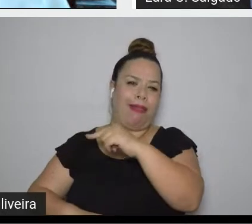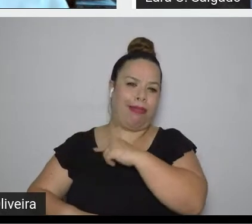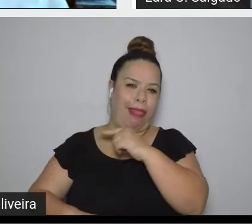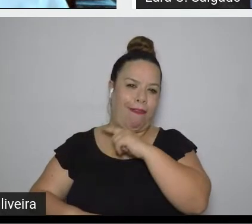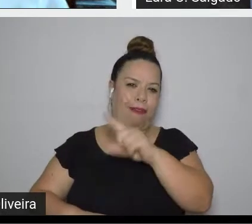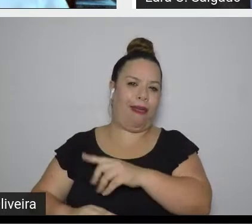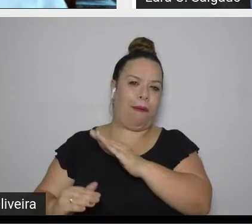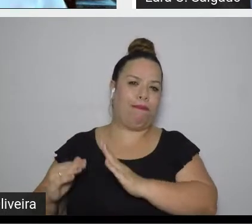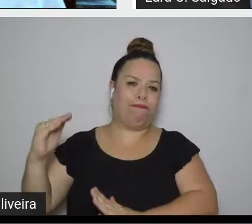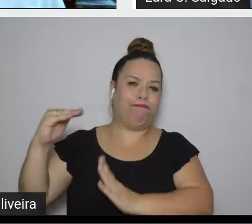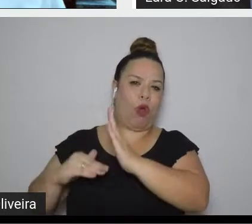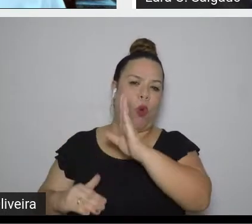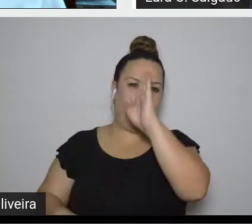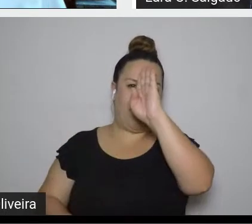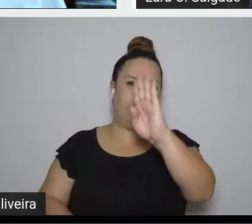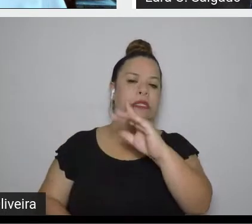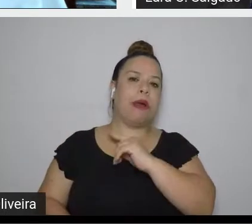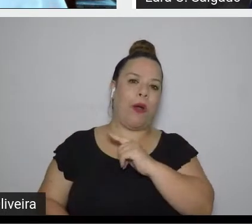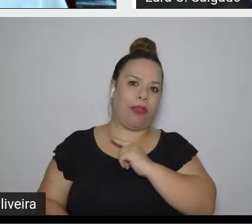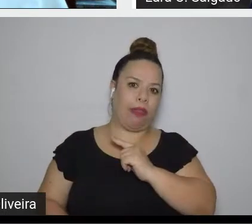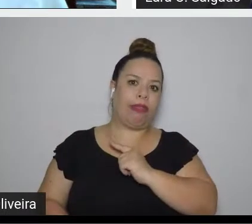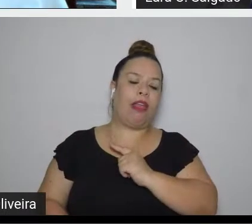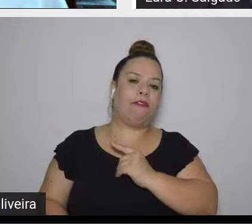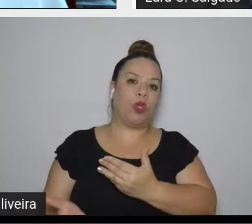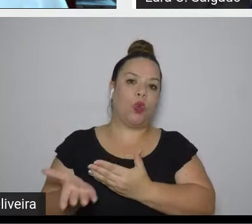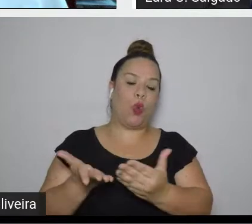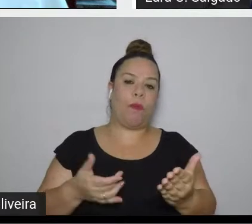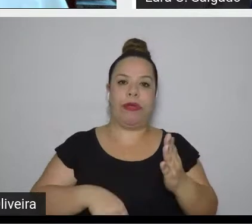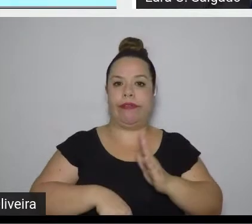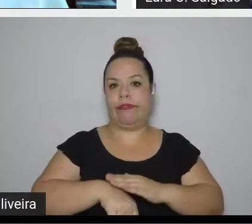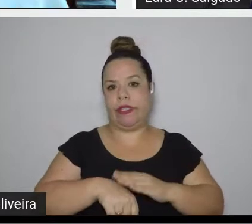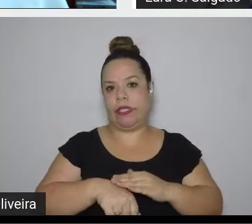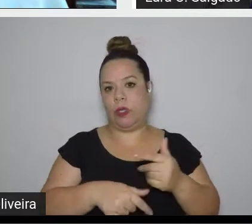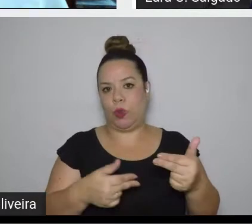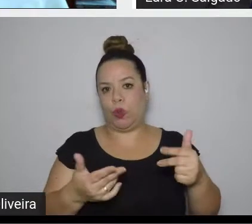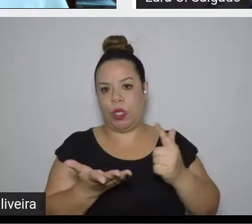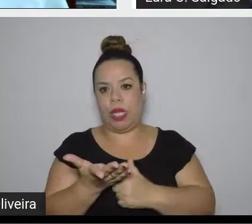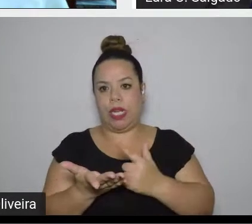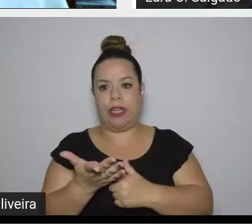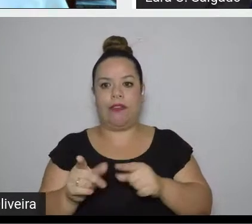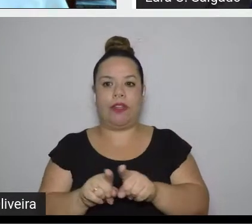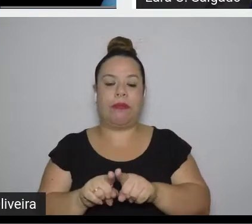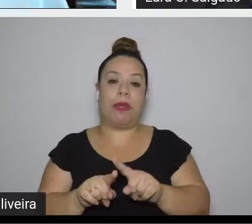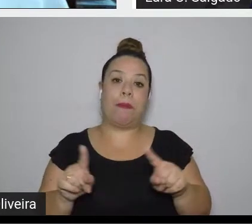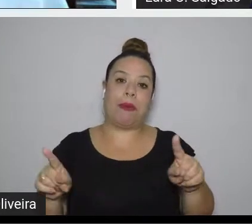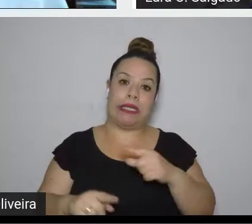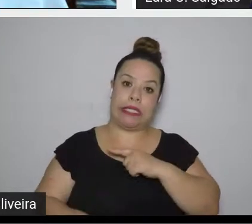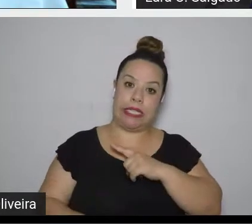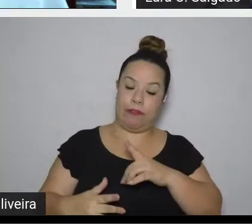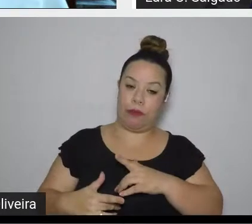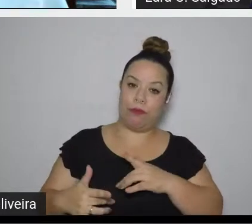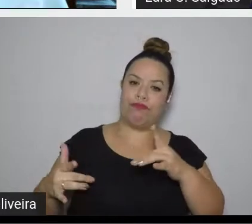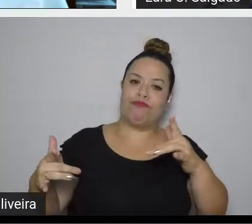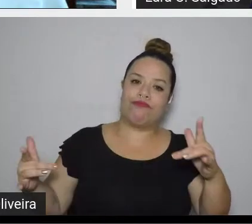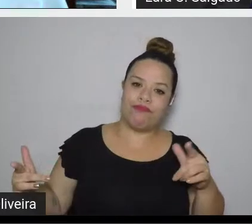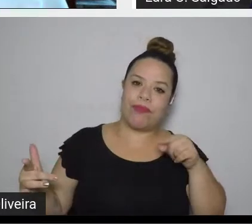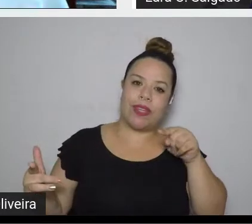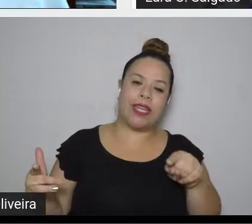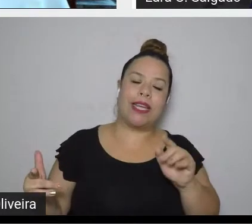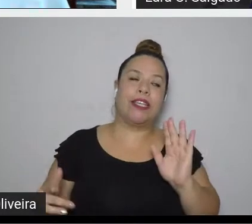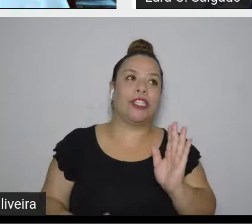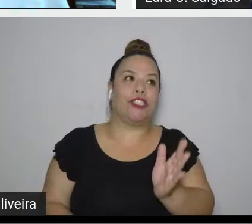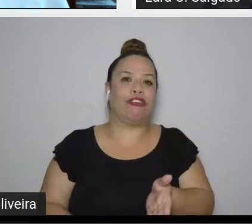grandiosos do auge da sua obra. Foi mais generosidade do Saramago quando ele já estava